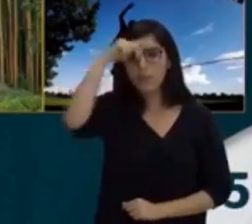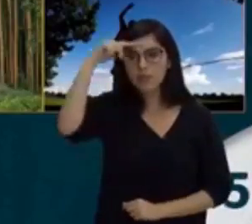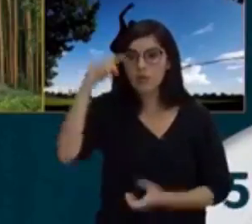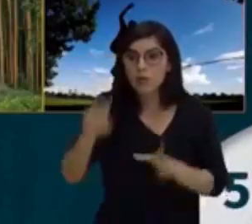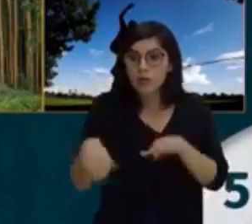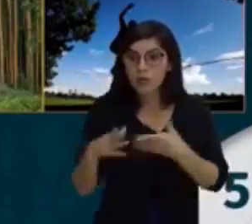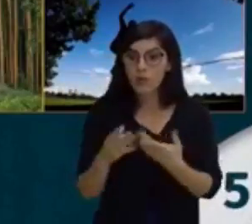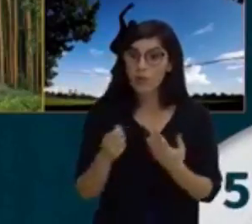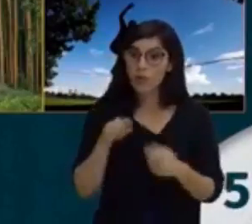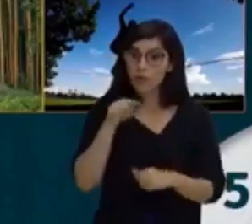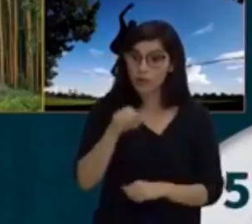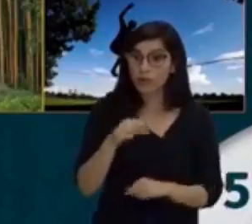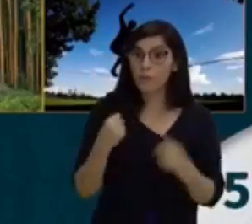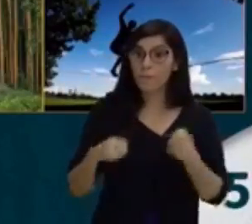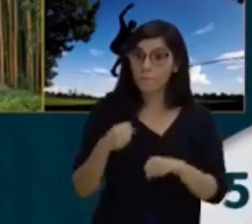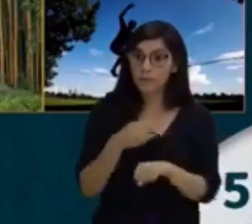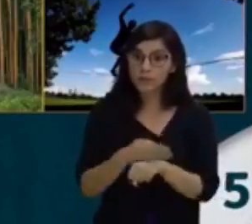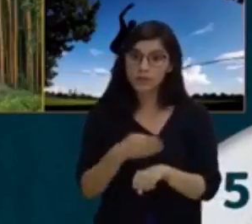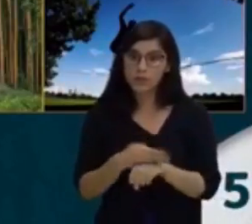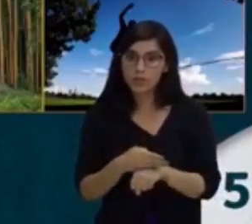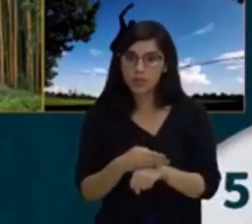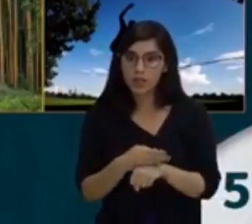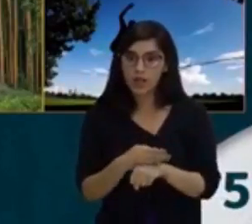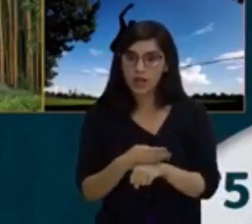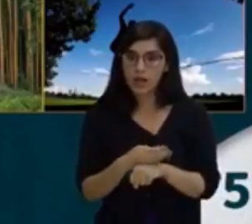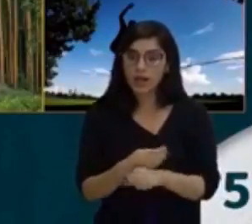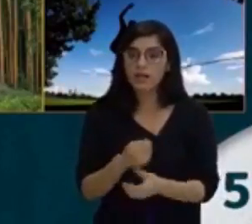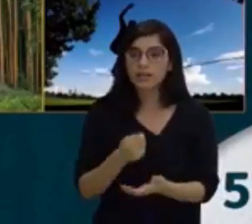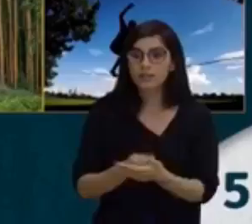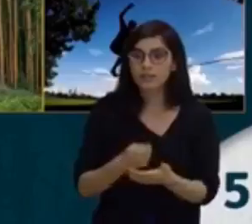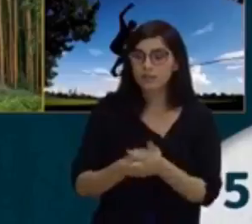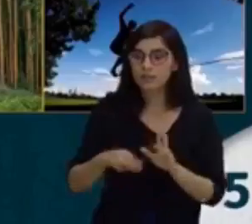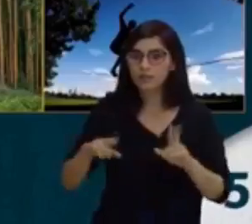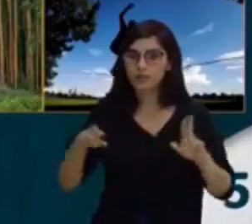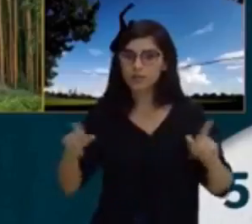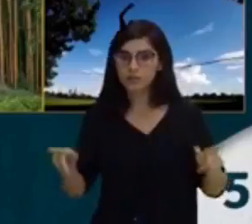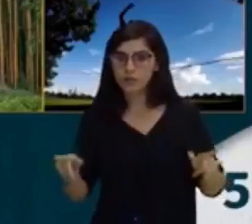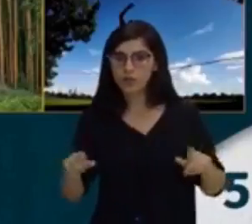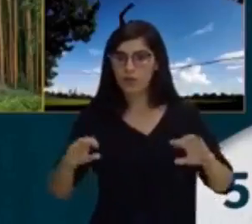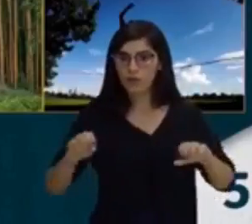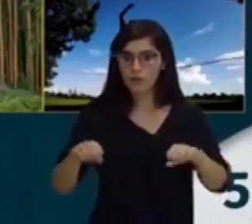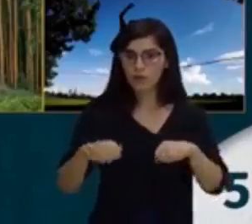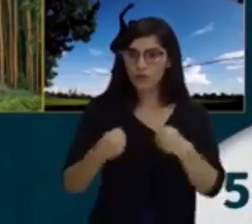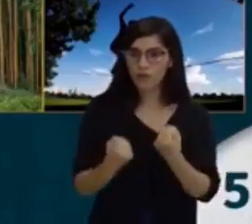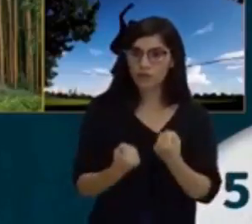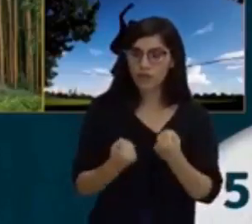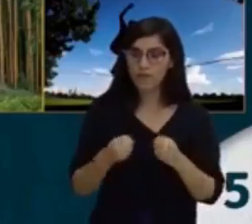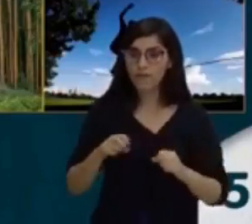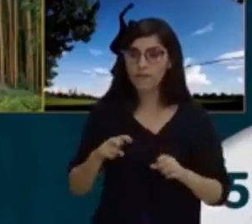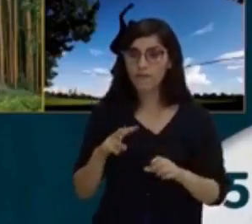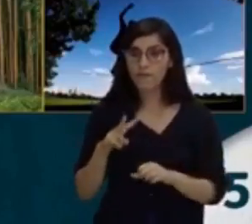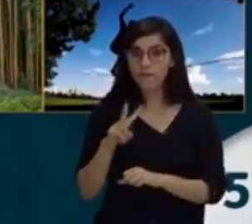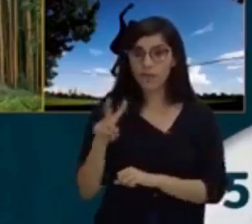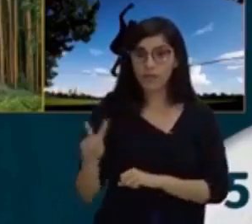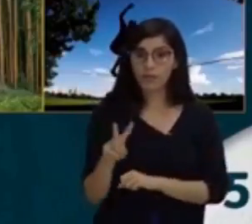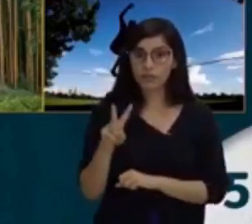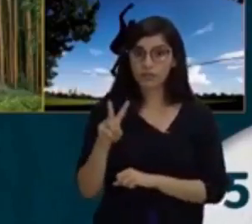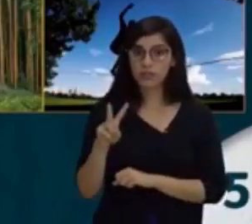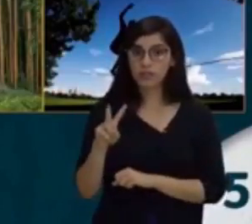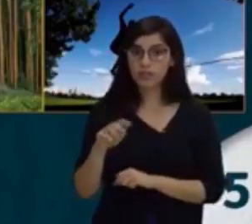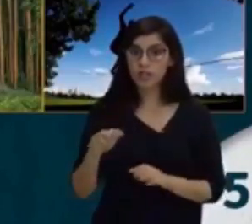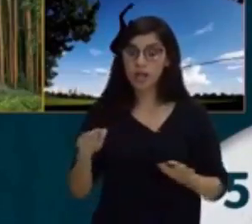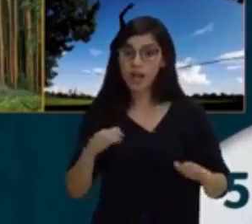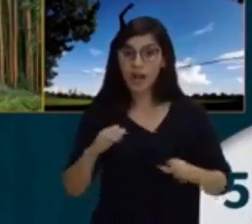Classificadas em diversos tipos, como força, velocidade, agilidade, resistência,